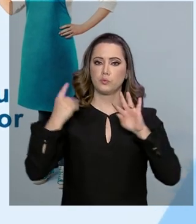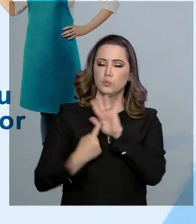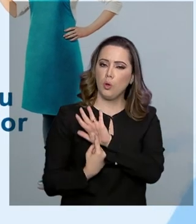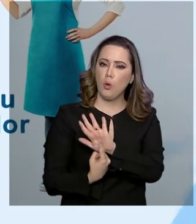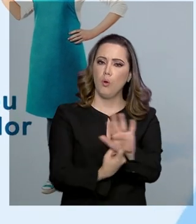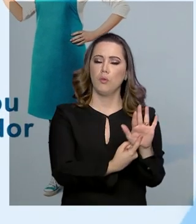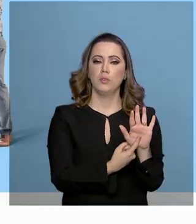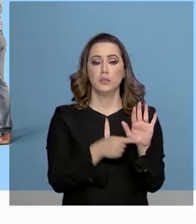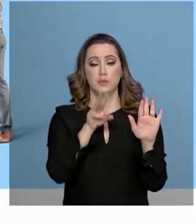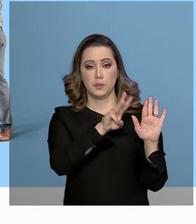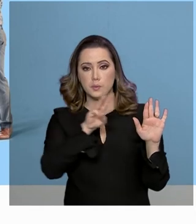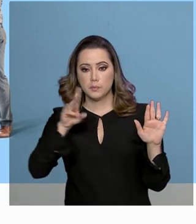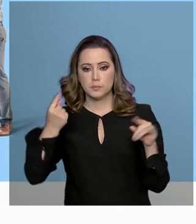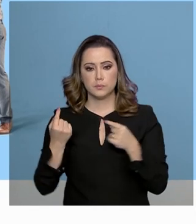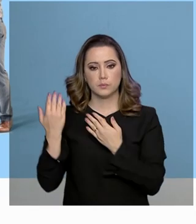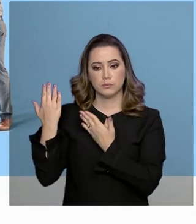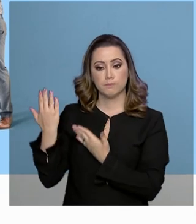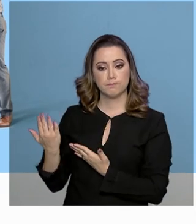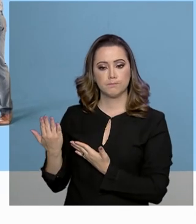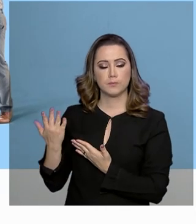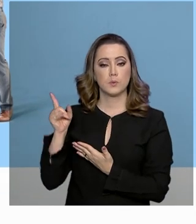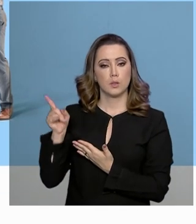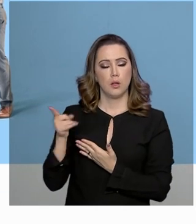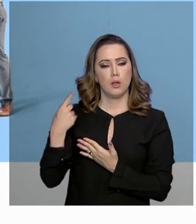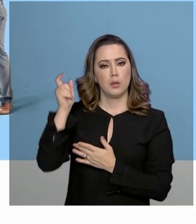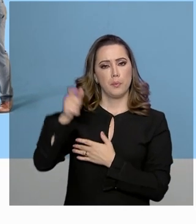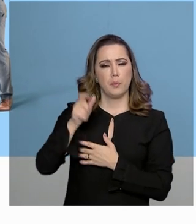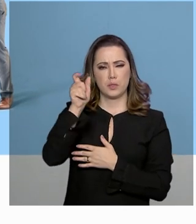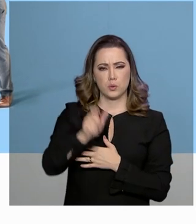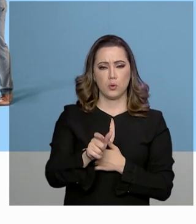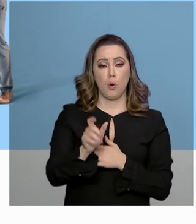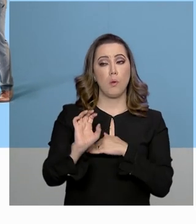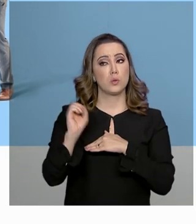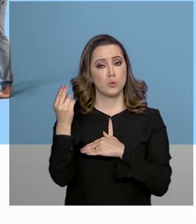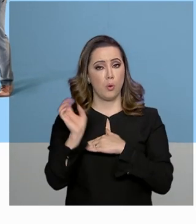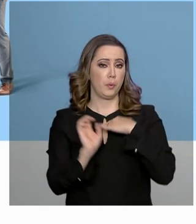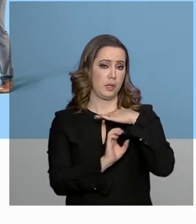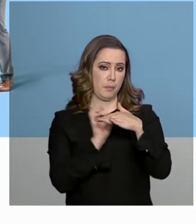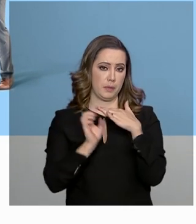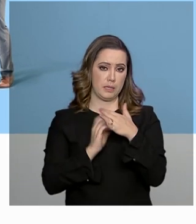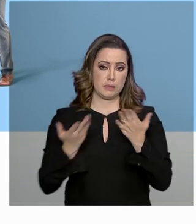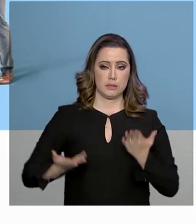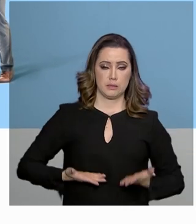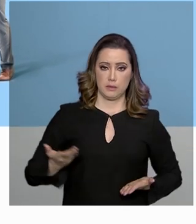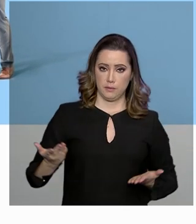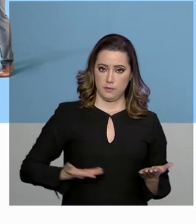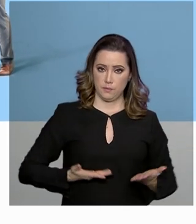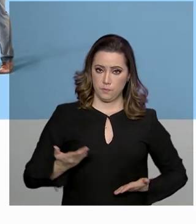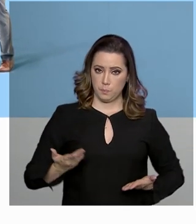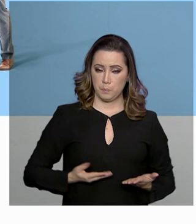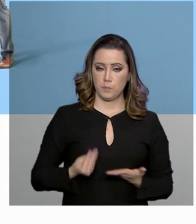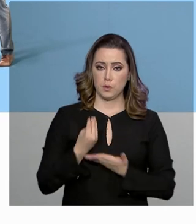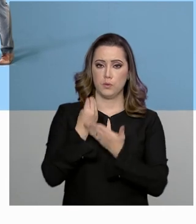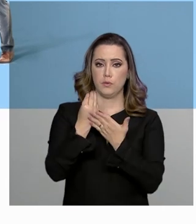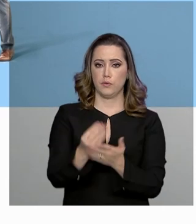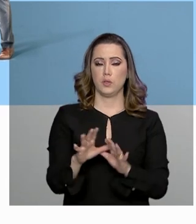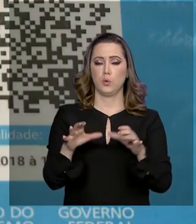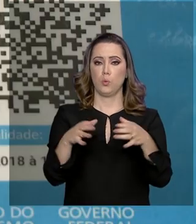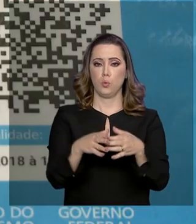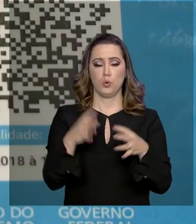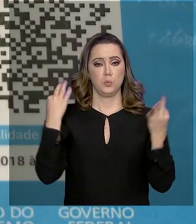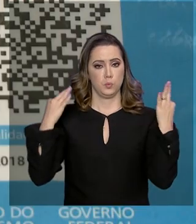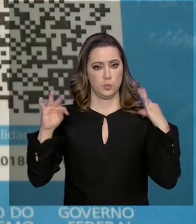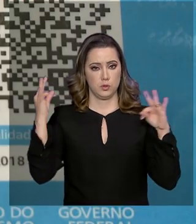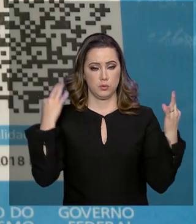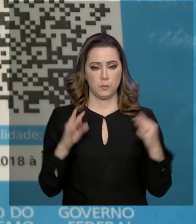o Cadastur, um cadastro de prestadores de serviços que fiscaliza o segmento direcionados aos viajantes.